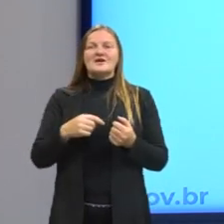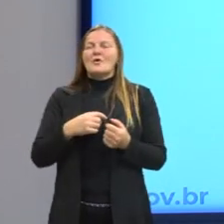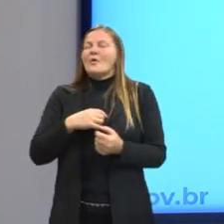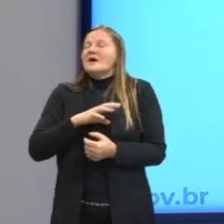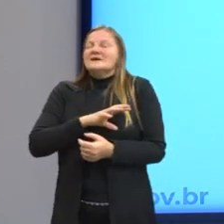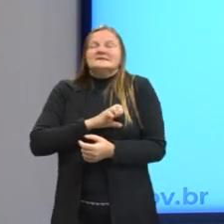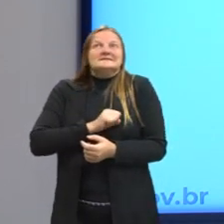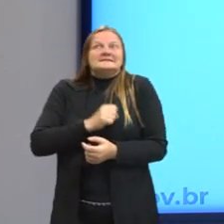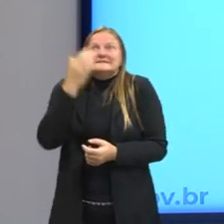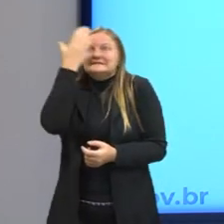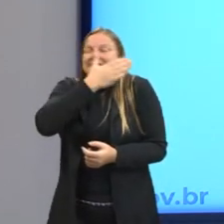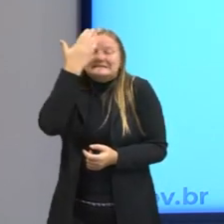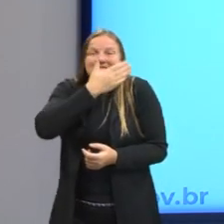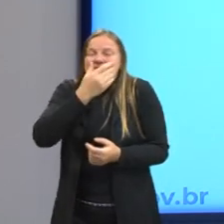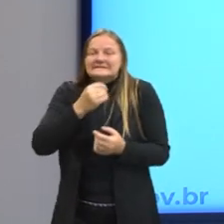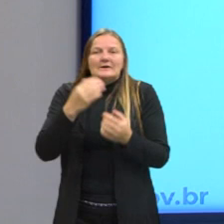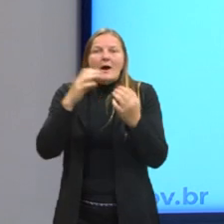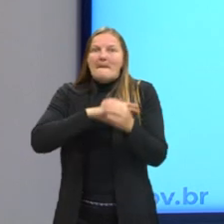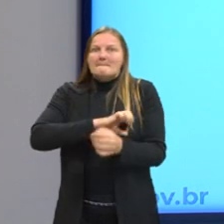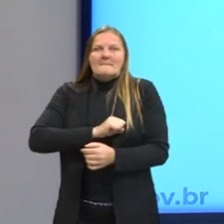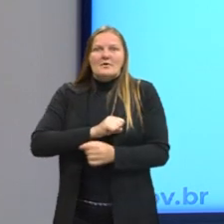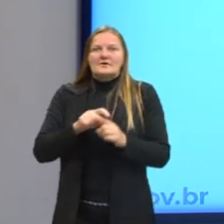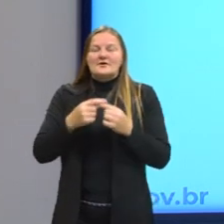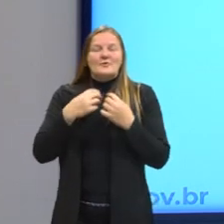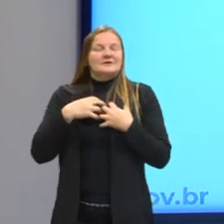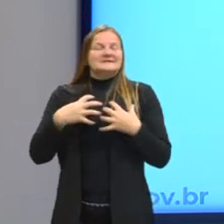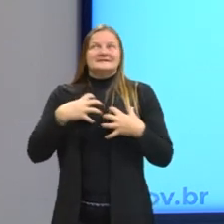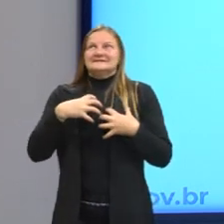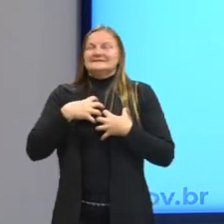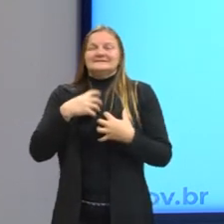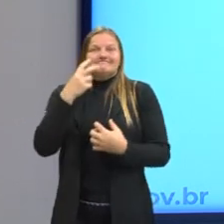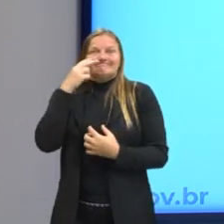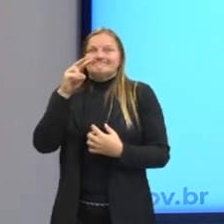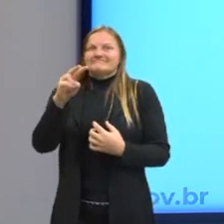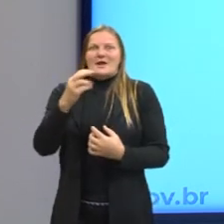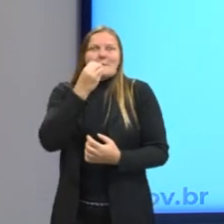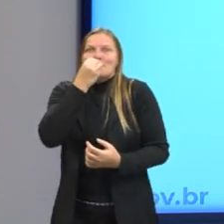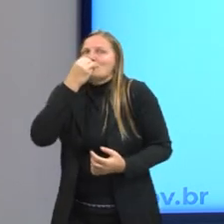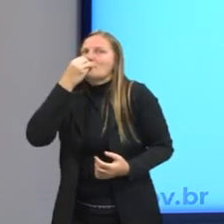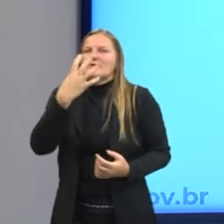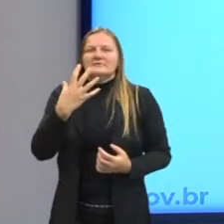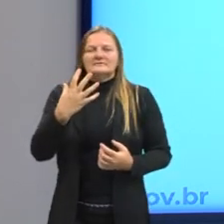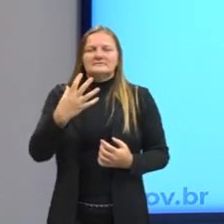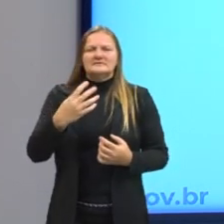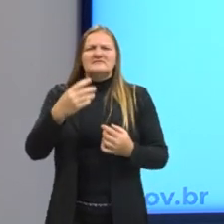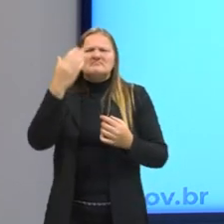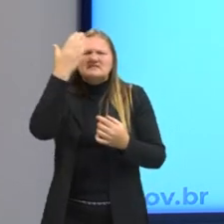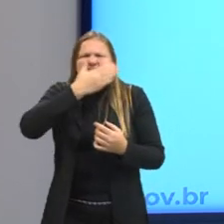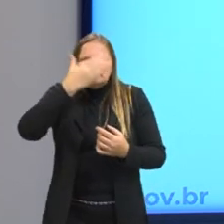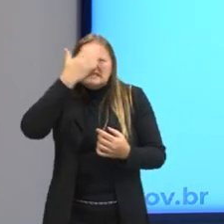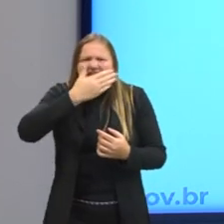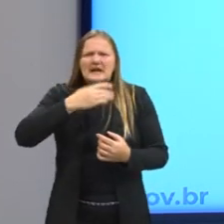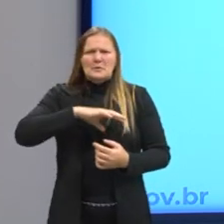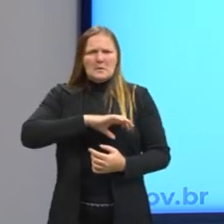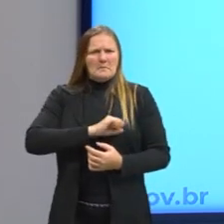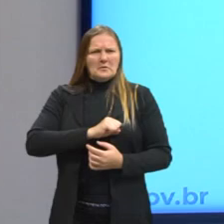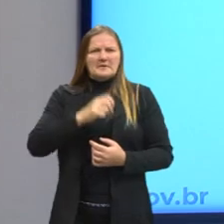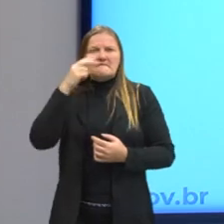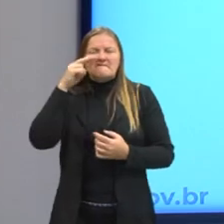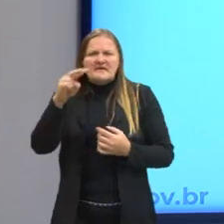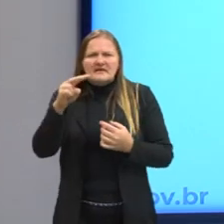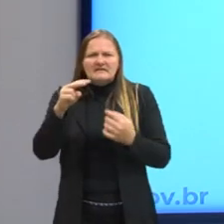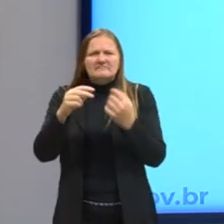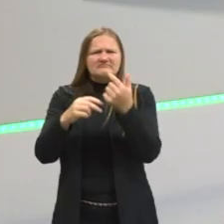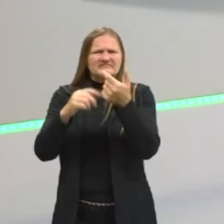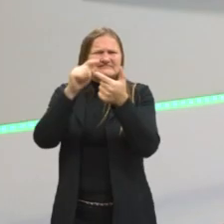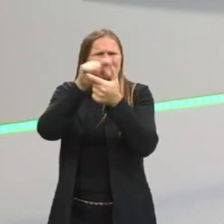amor e vejo quanto isso é bom. Existe a possibilidade de estar cego e ver ao mesmo